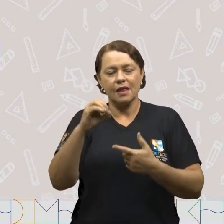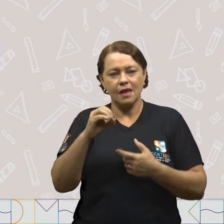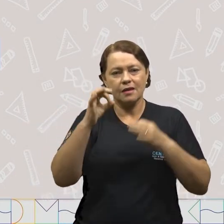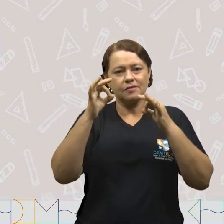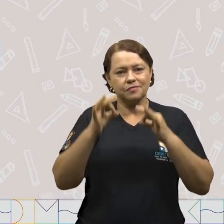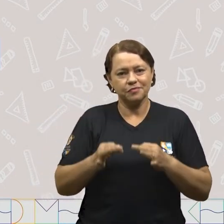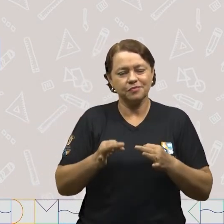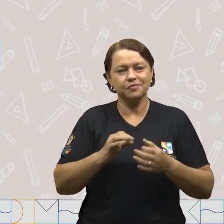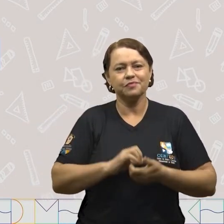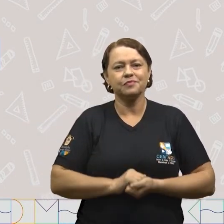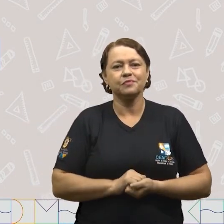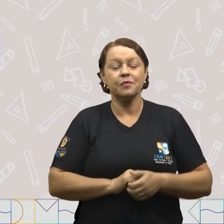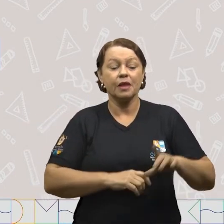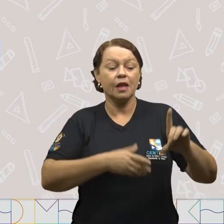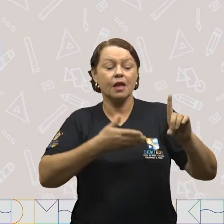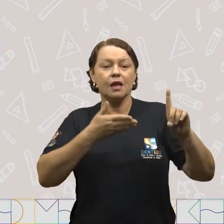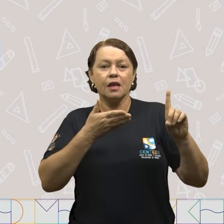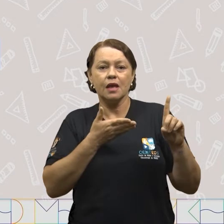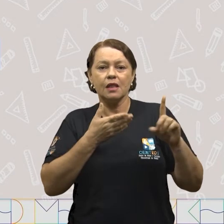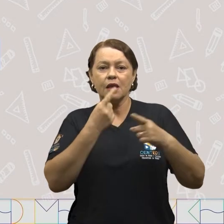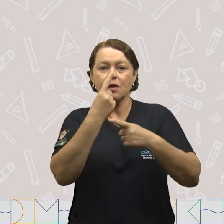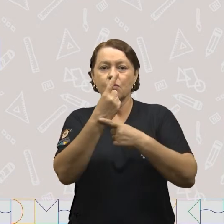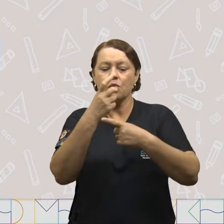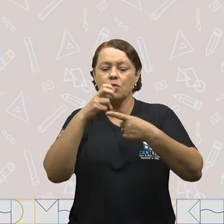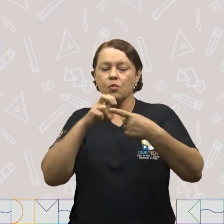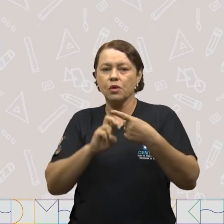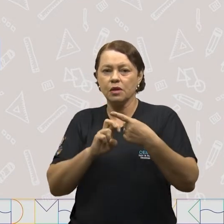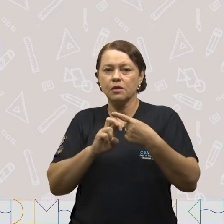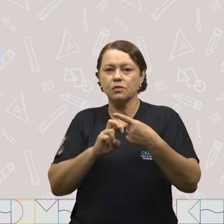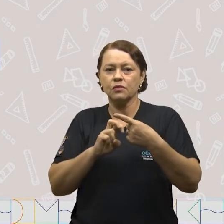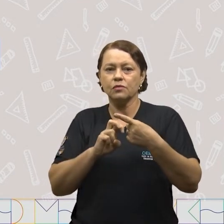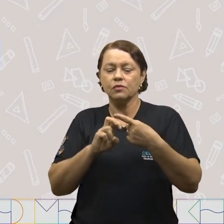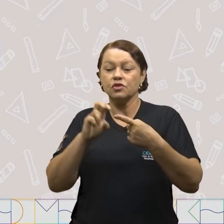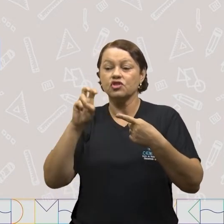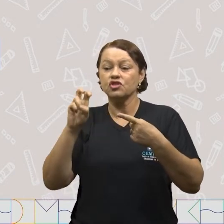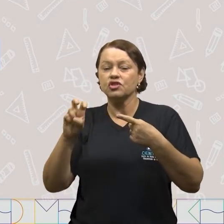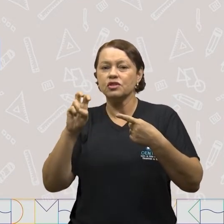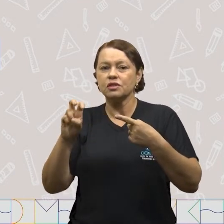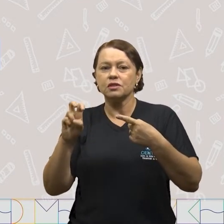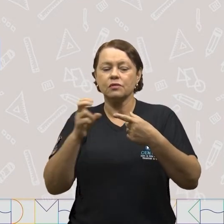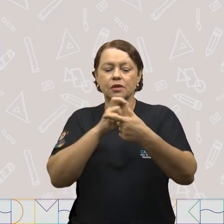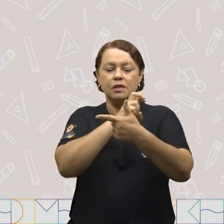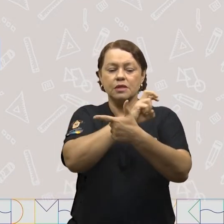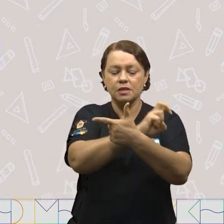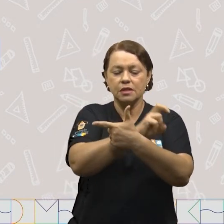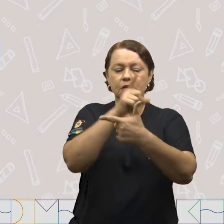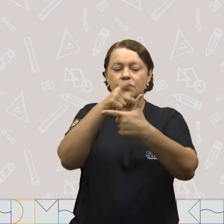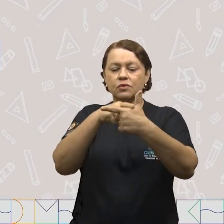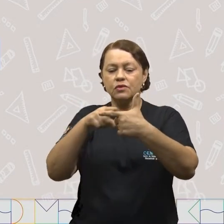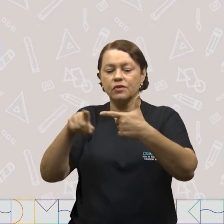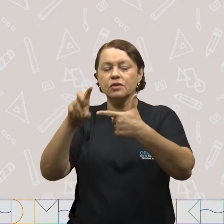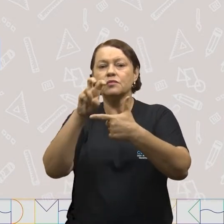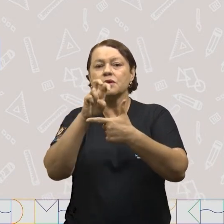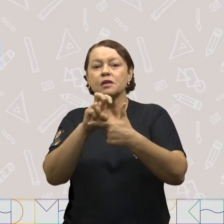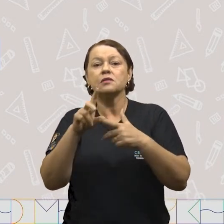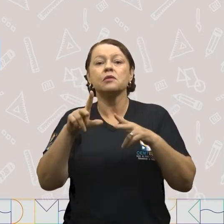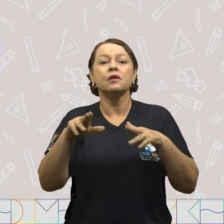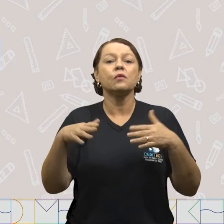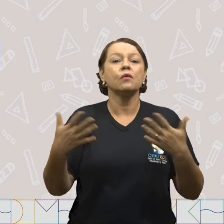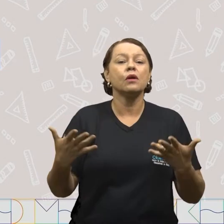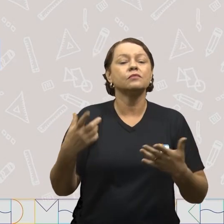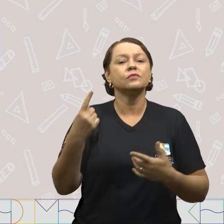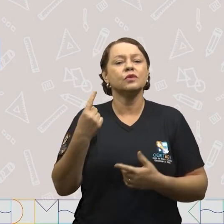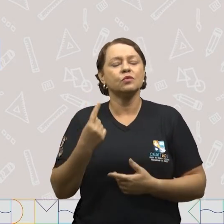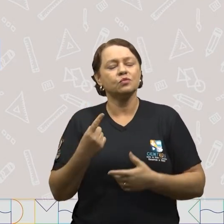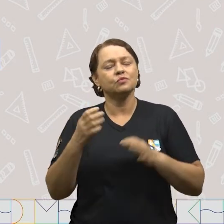E a letra D, a quinta parte de cinco. Cinco dividido para cinco vai ser igual a